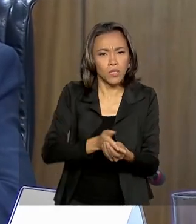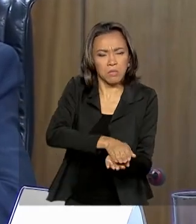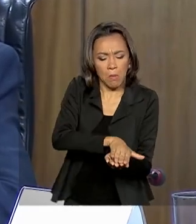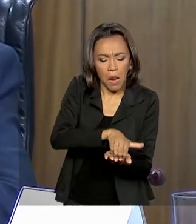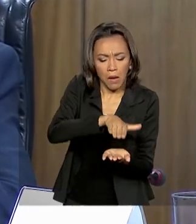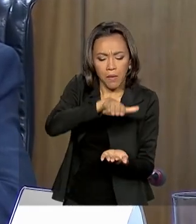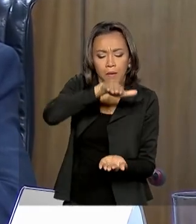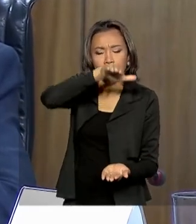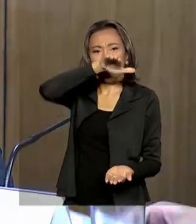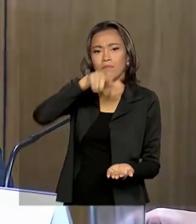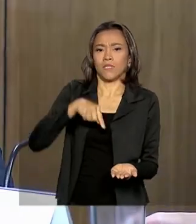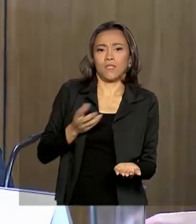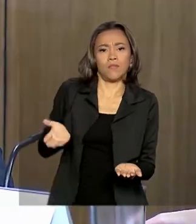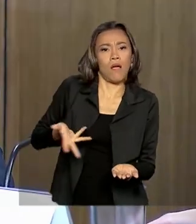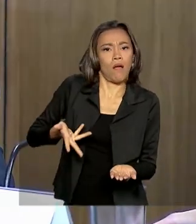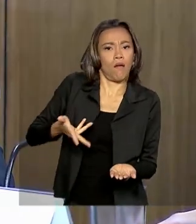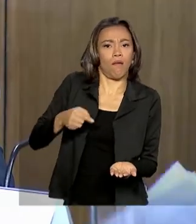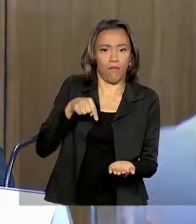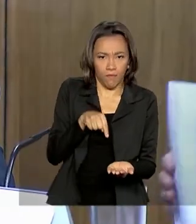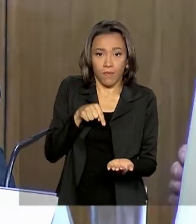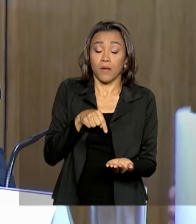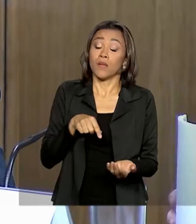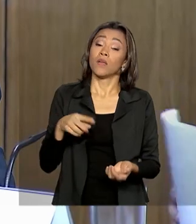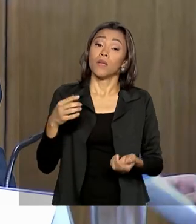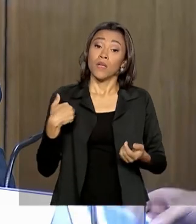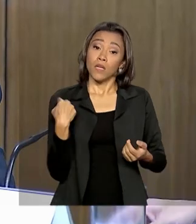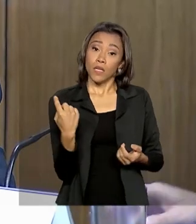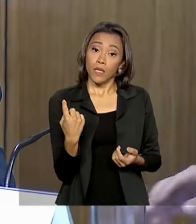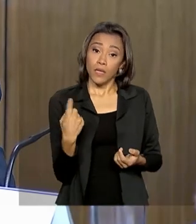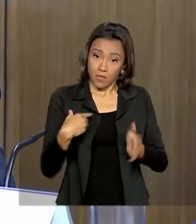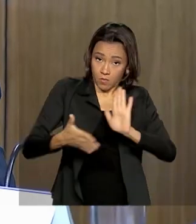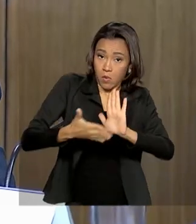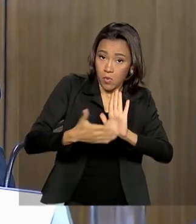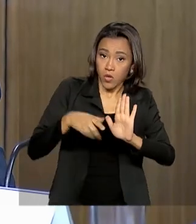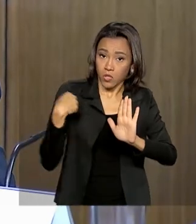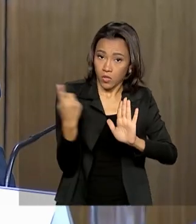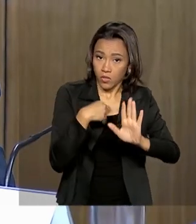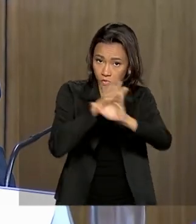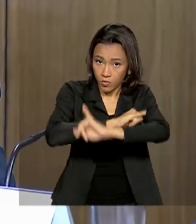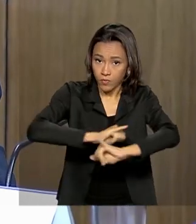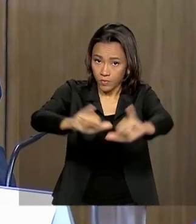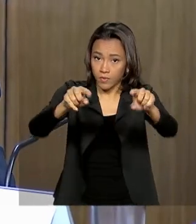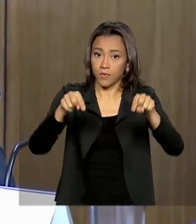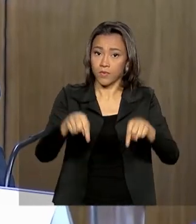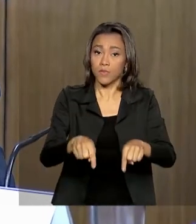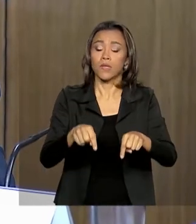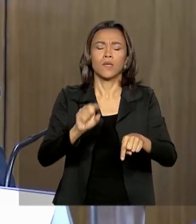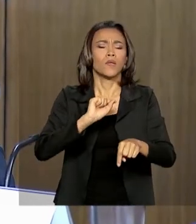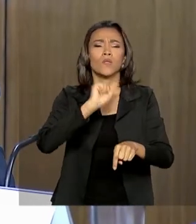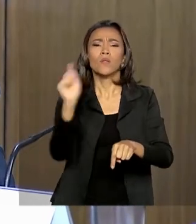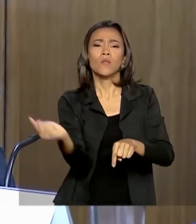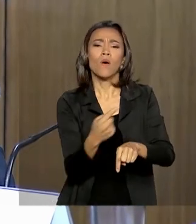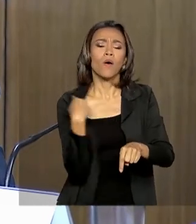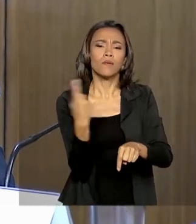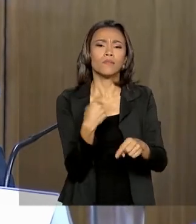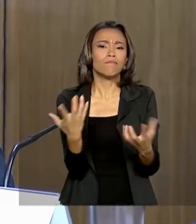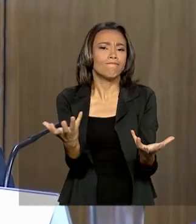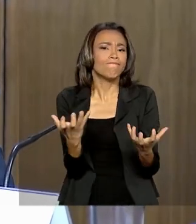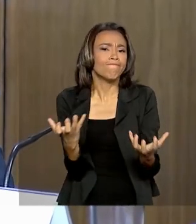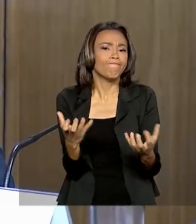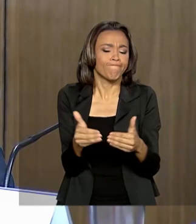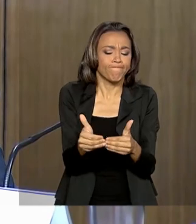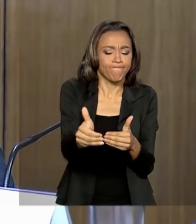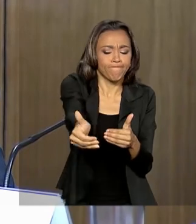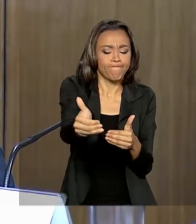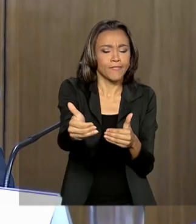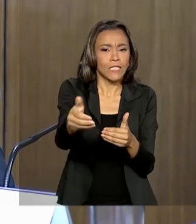agilizem essa análise. Com essas ações que nós estamos propondo, a nossa expectativa é que, ao longo do mês de